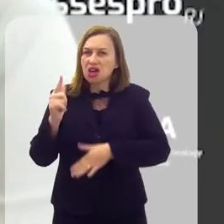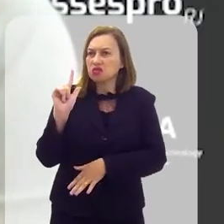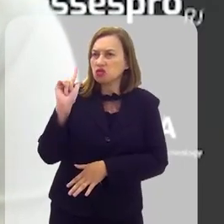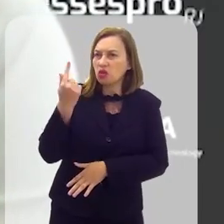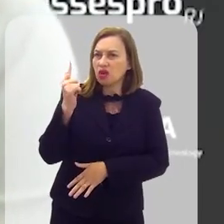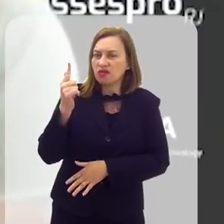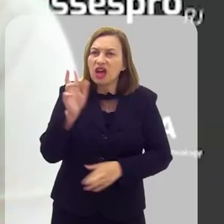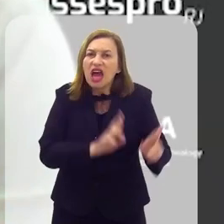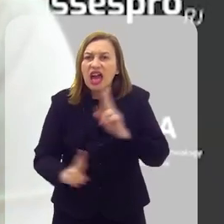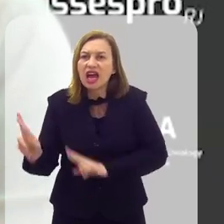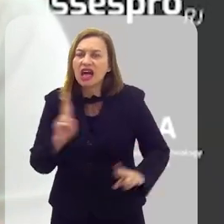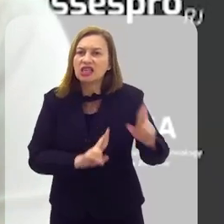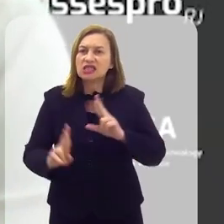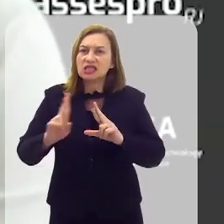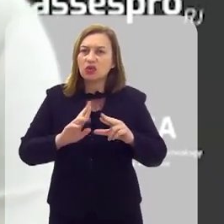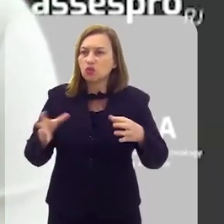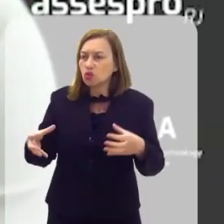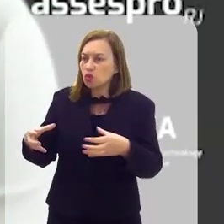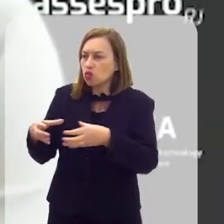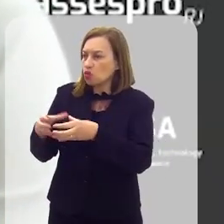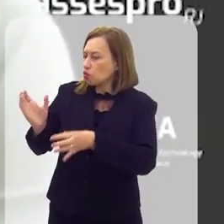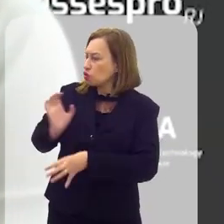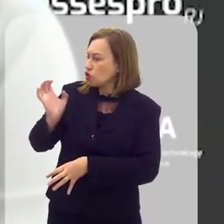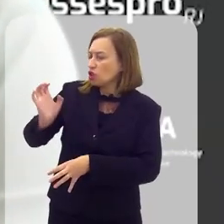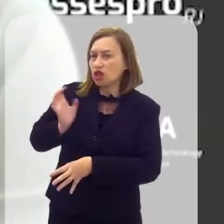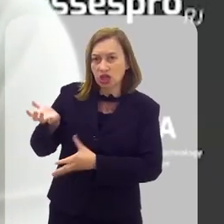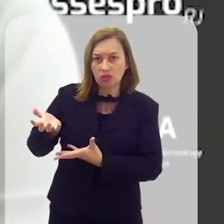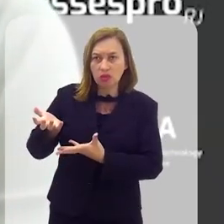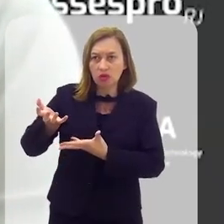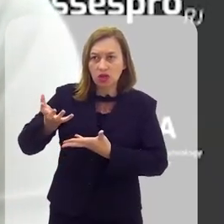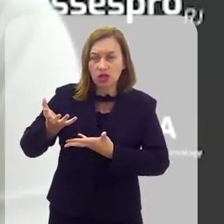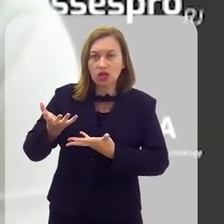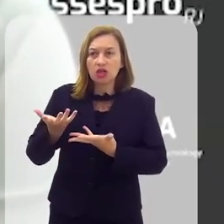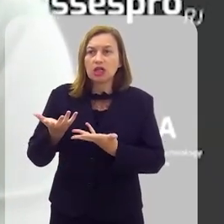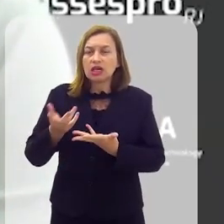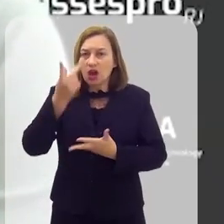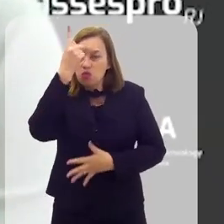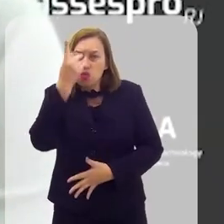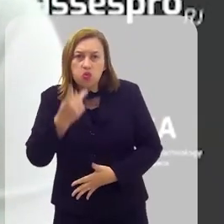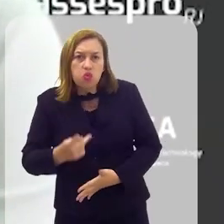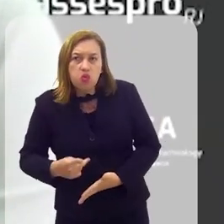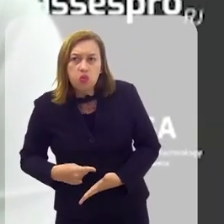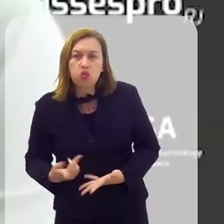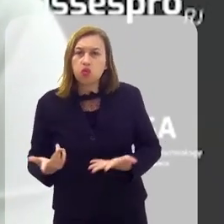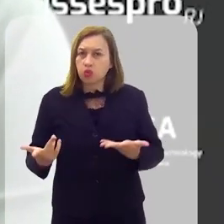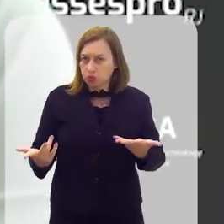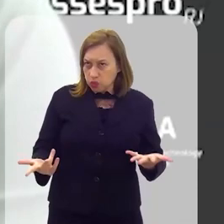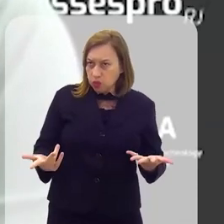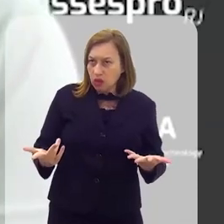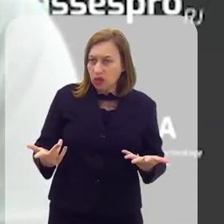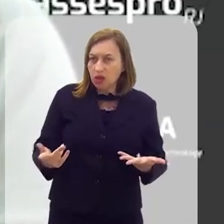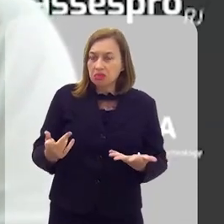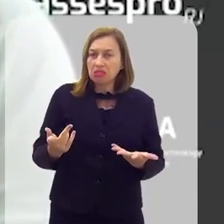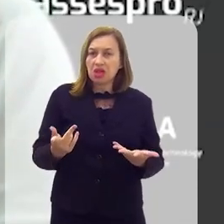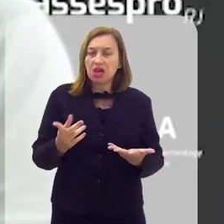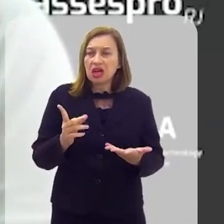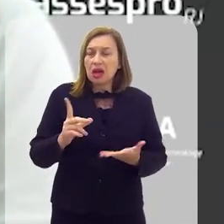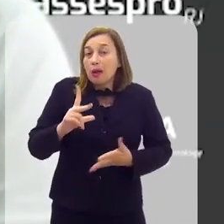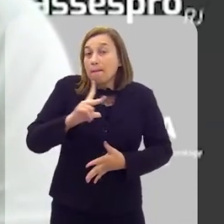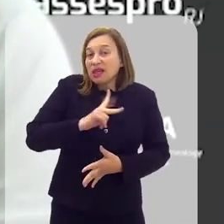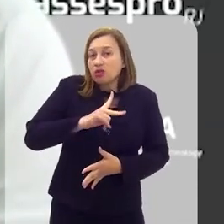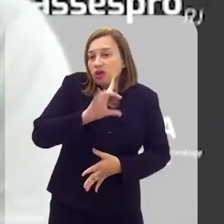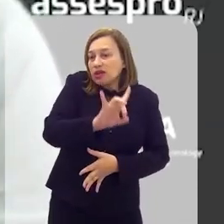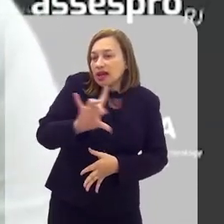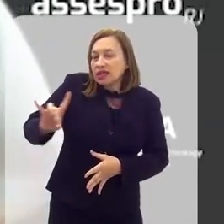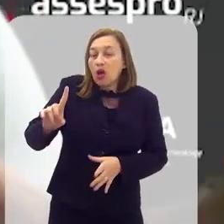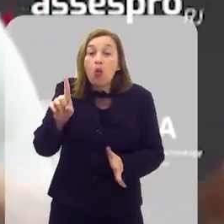nível mundial, toda a relação nobre de corte é uma relação que favorece o individualismo, o peer-to-peer, pessoa para